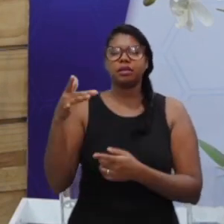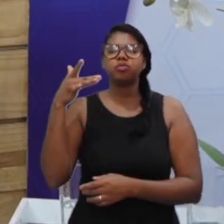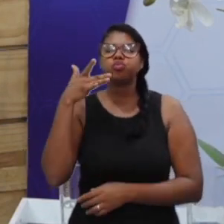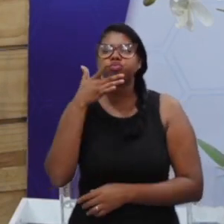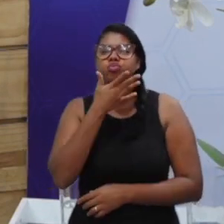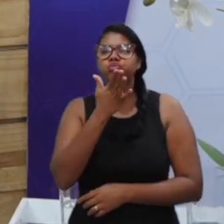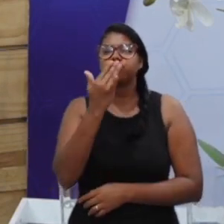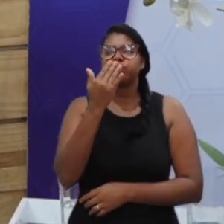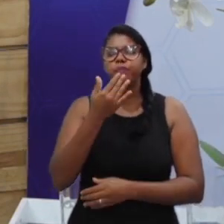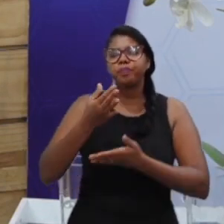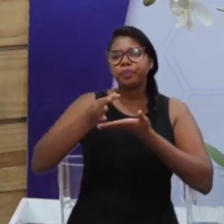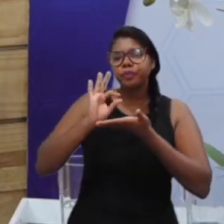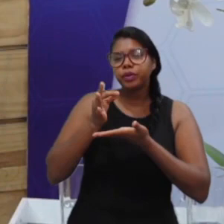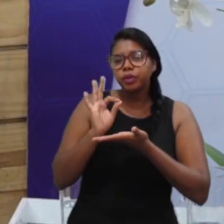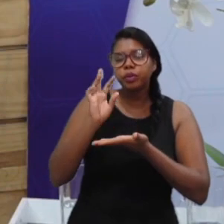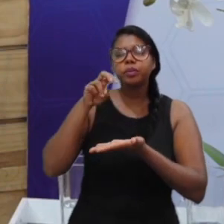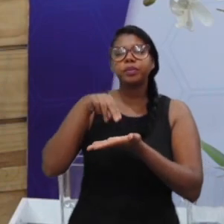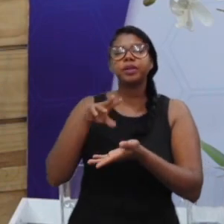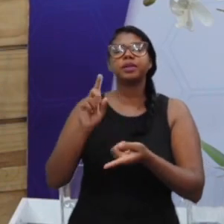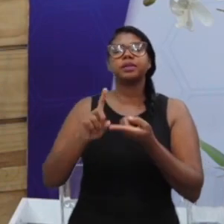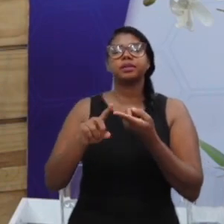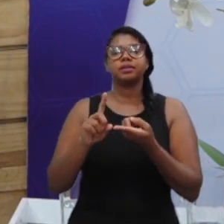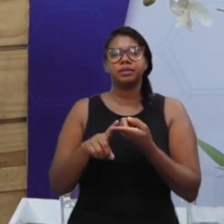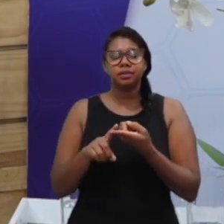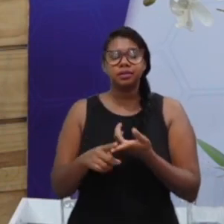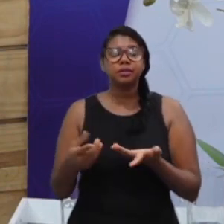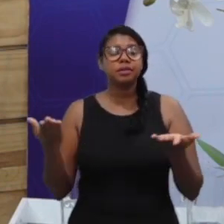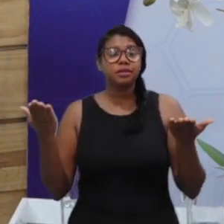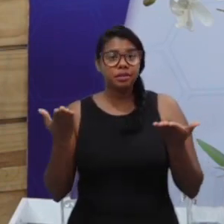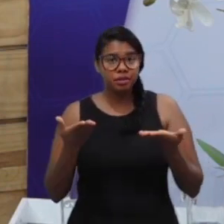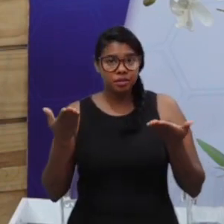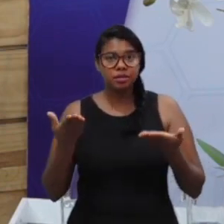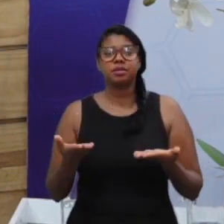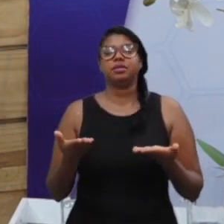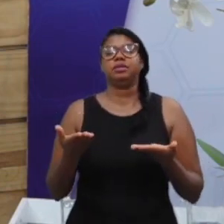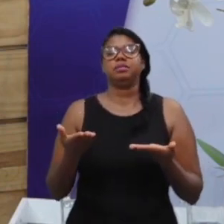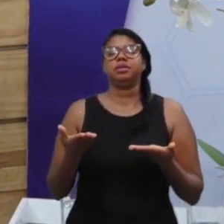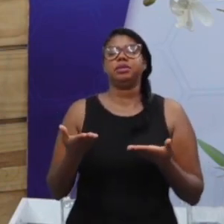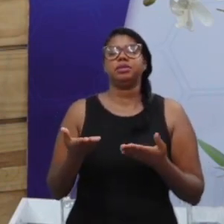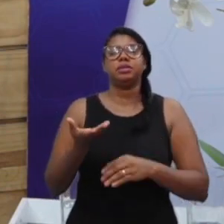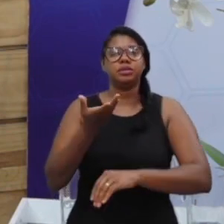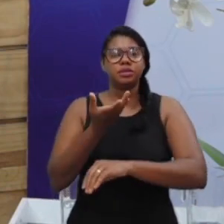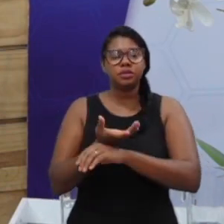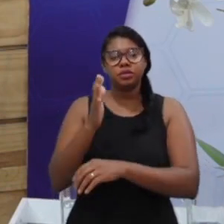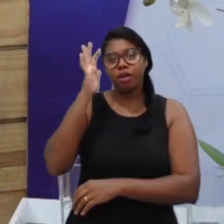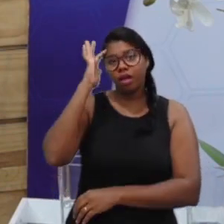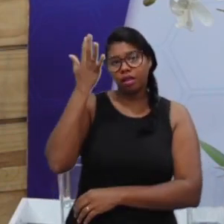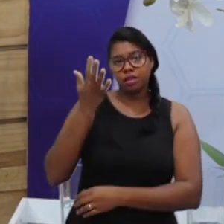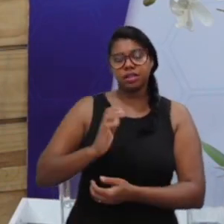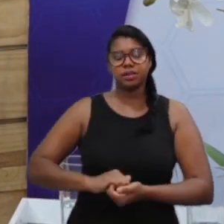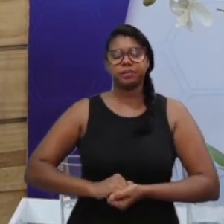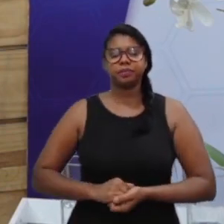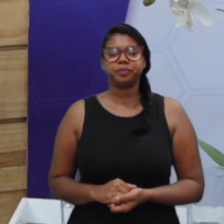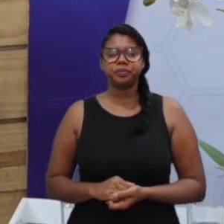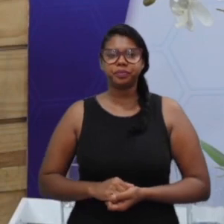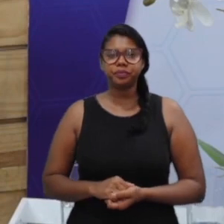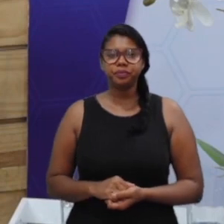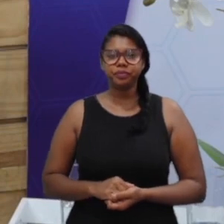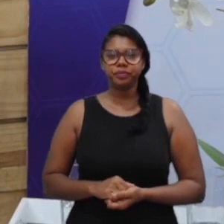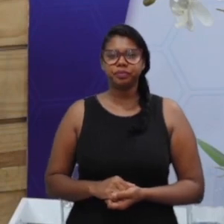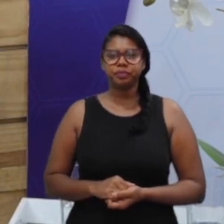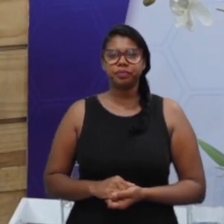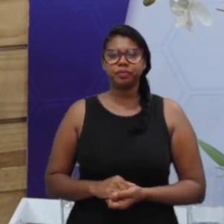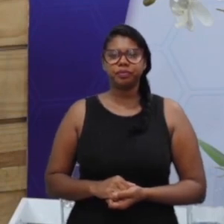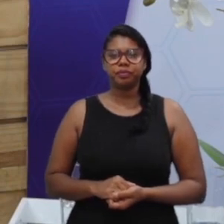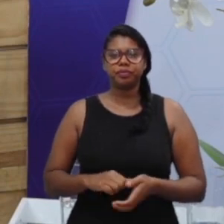café da manhã, você está exercendo essa ação de tomada de decisão. E nas atividades